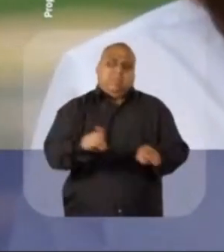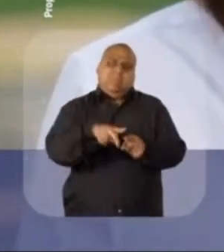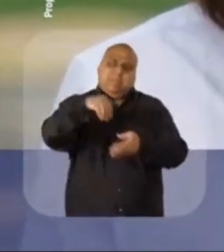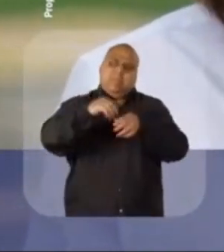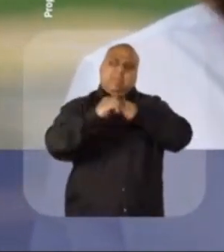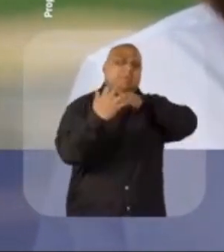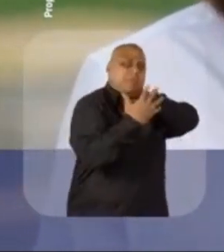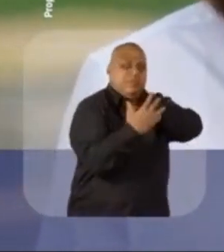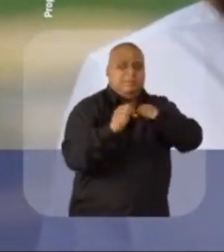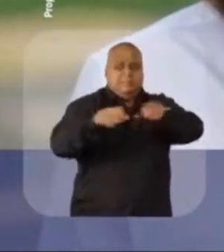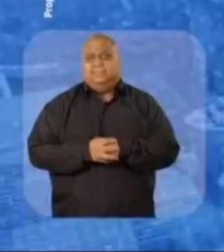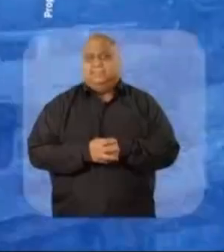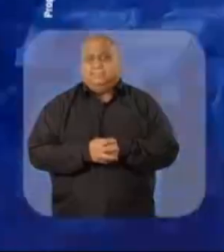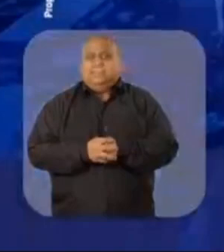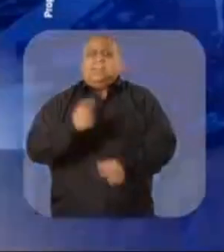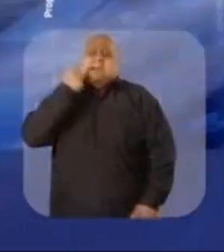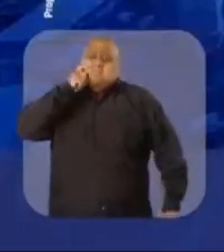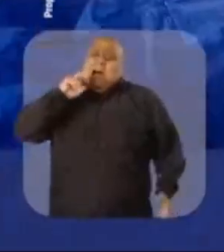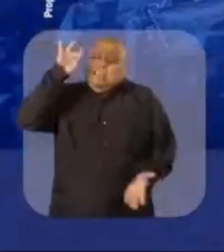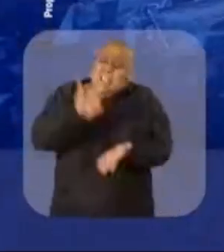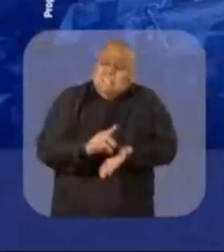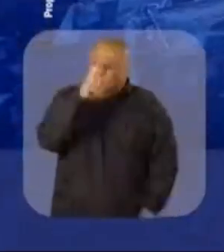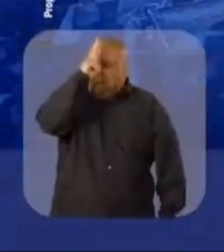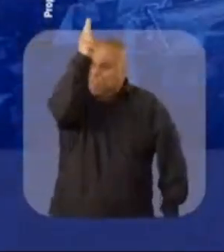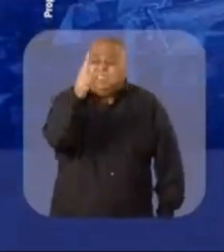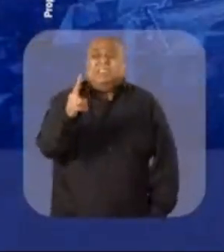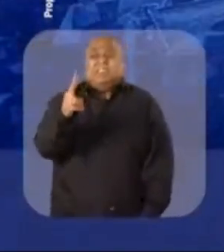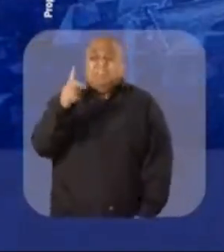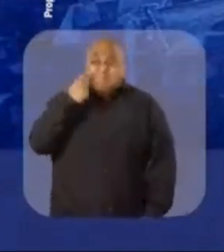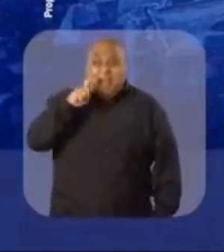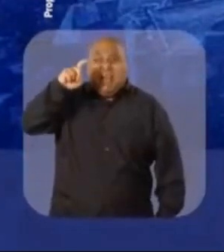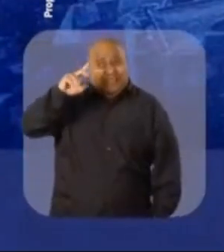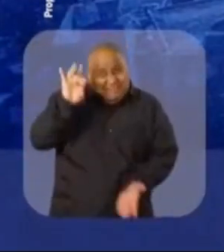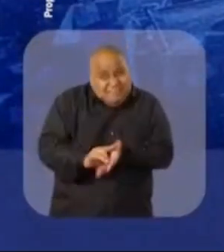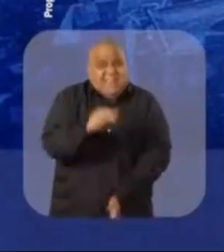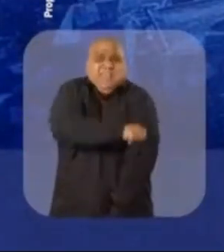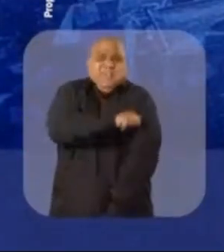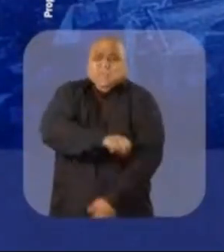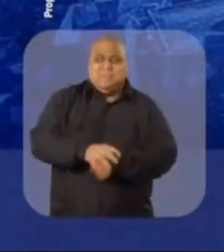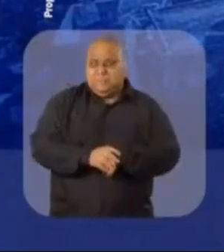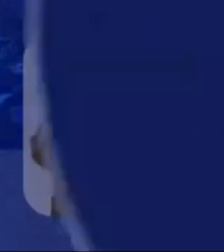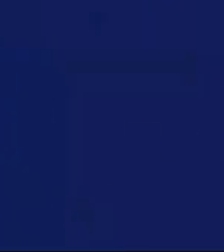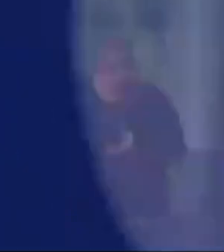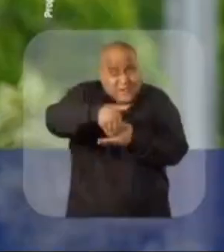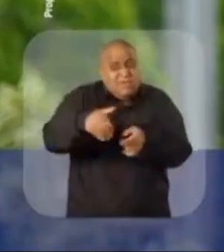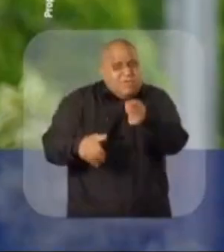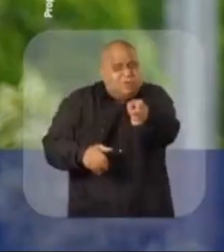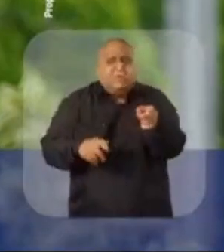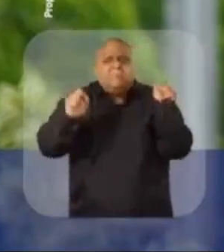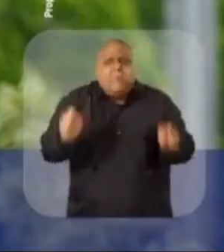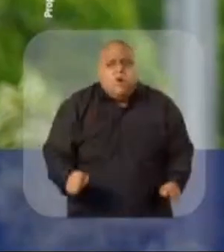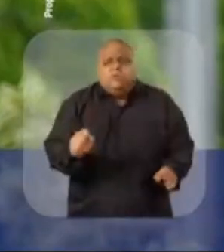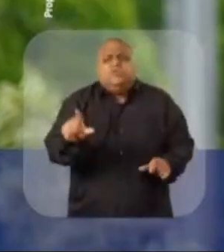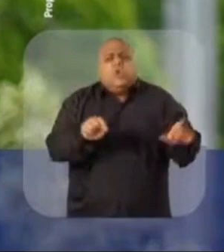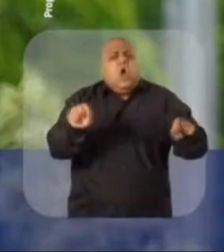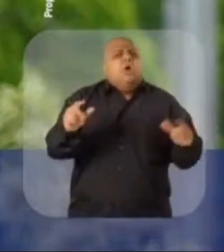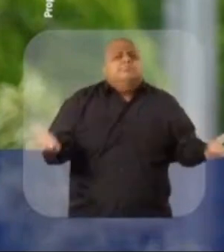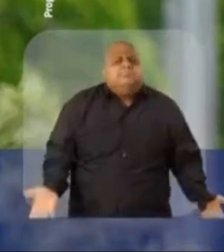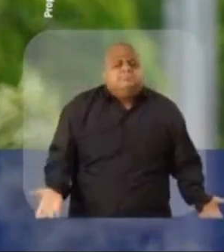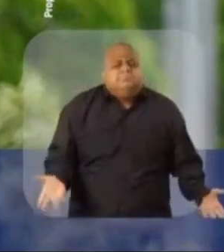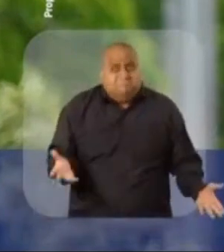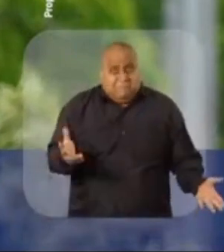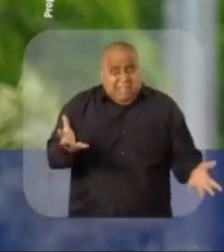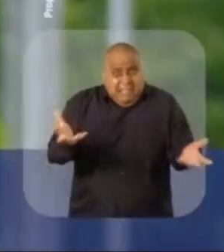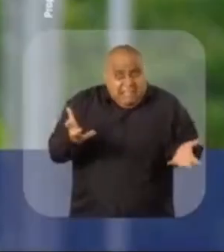Durante a pandemia Marta é rocha Marta é Rio Nessa eleição você tem